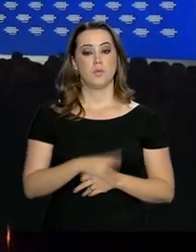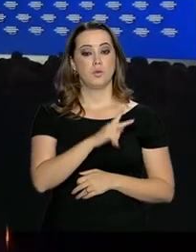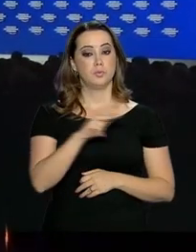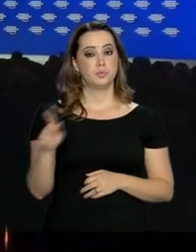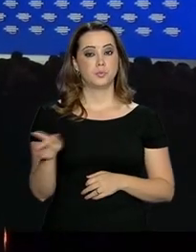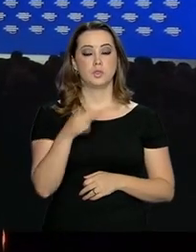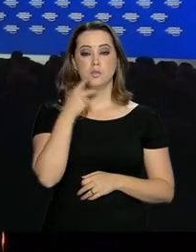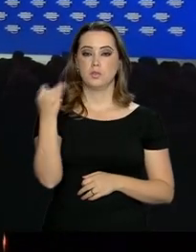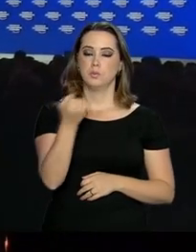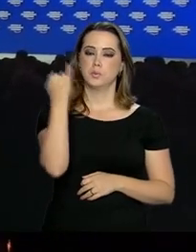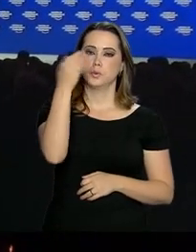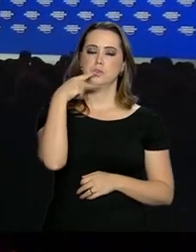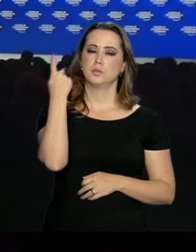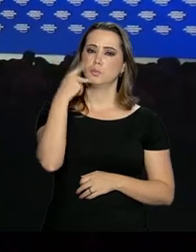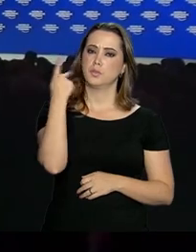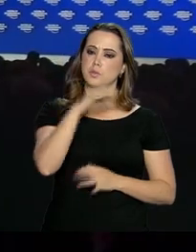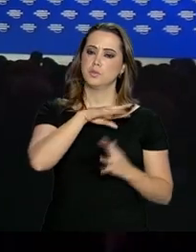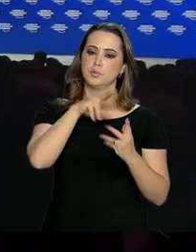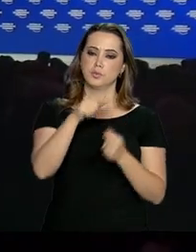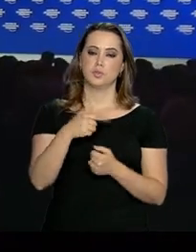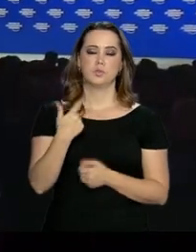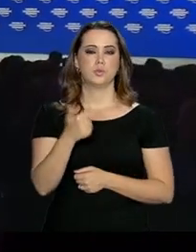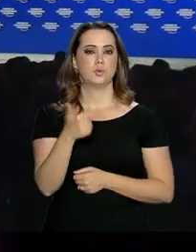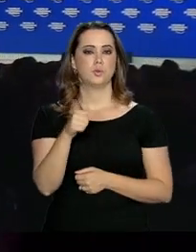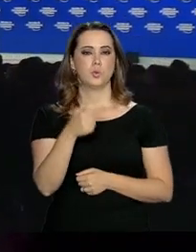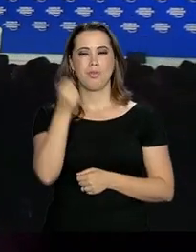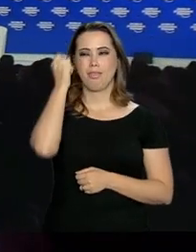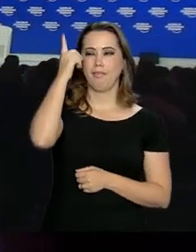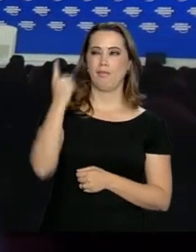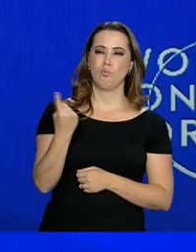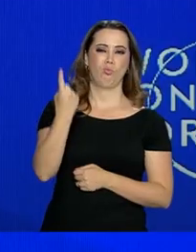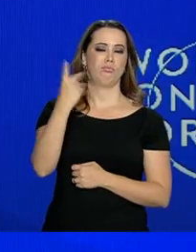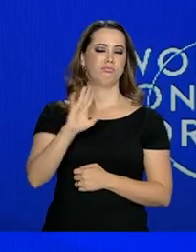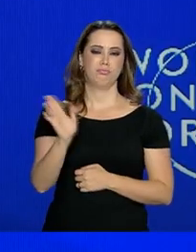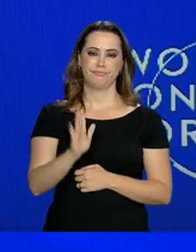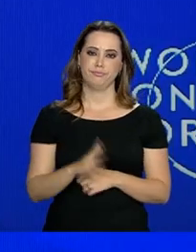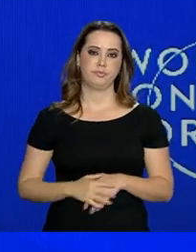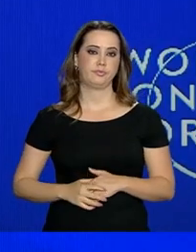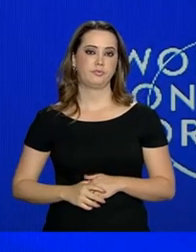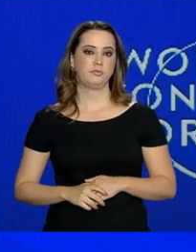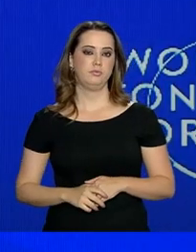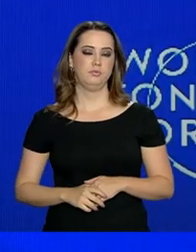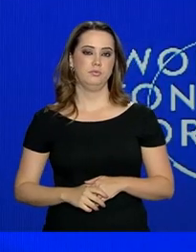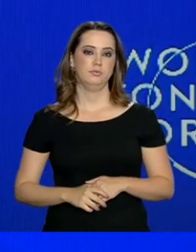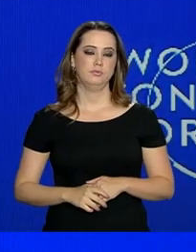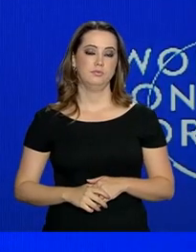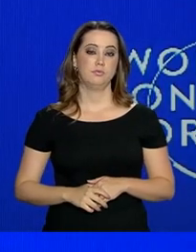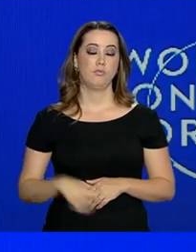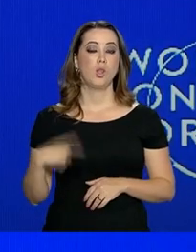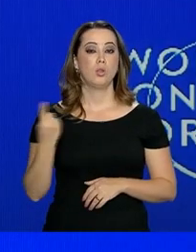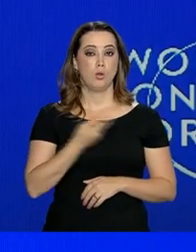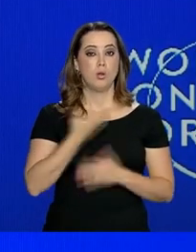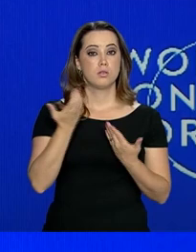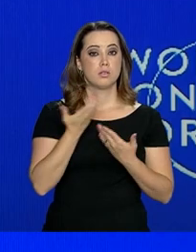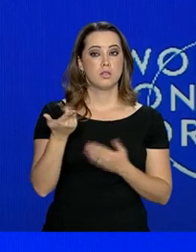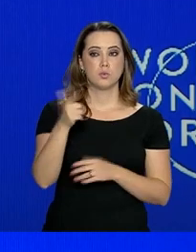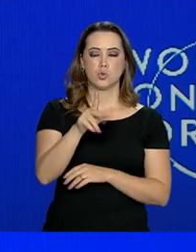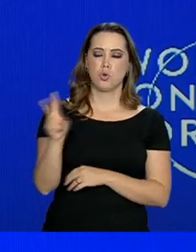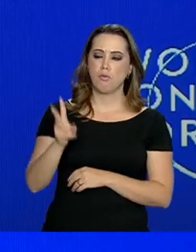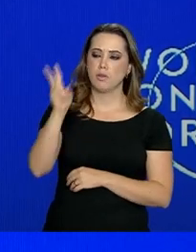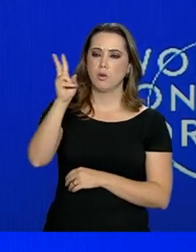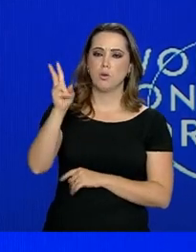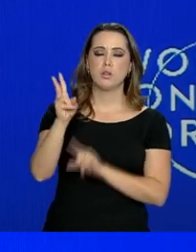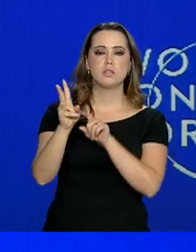destacou que a política internacional não terá viés ideológico. Vamos resgatar nossos valores e abrir nossa economia.